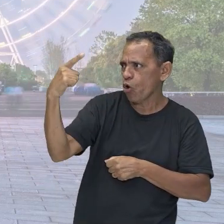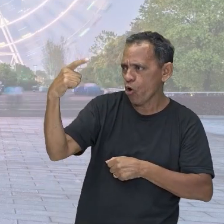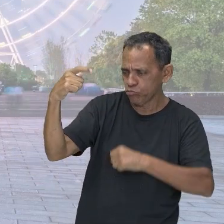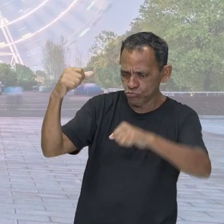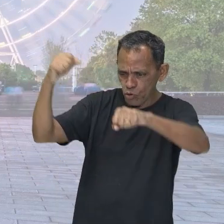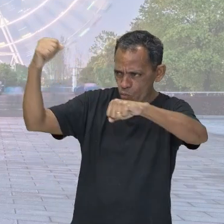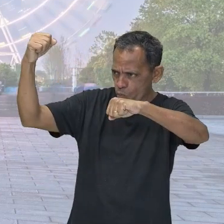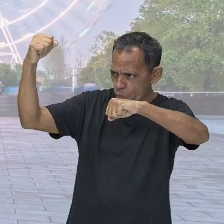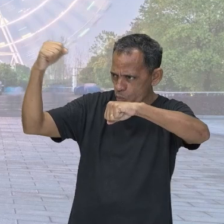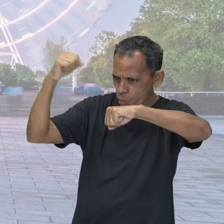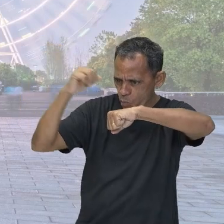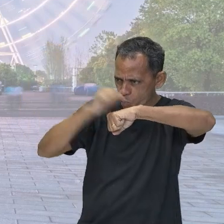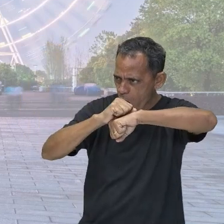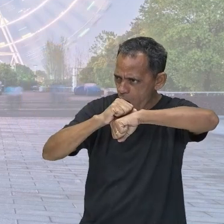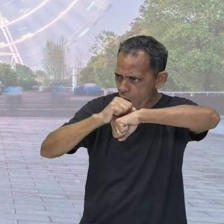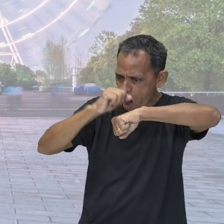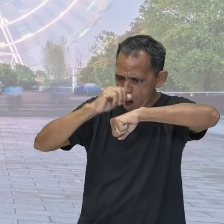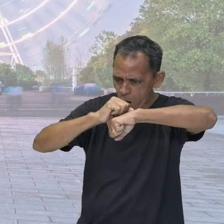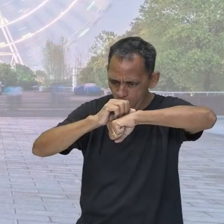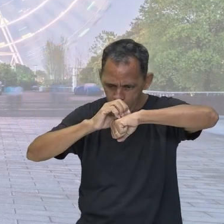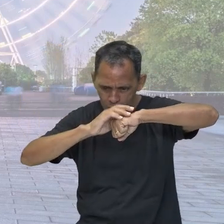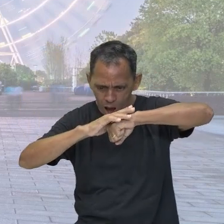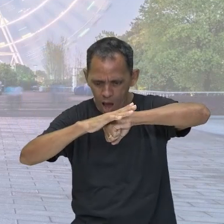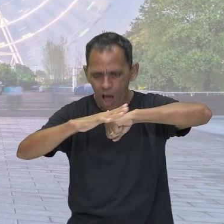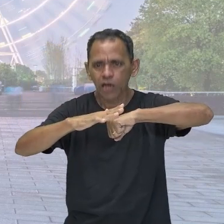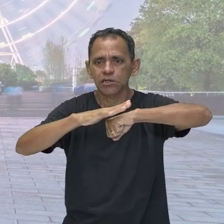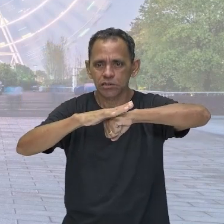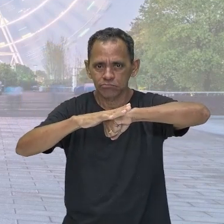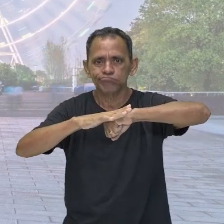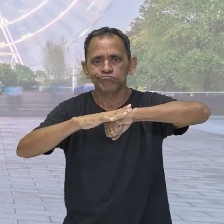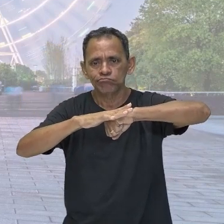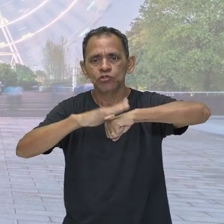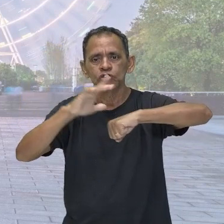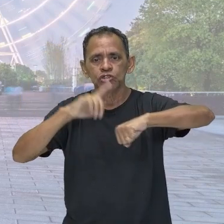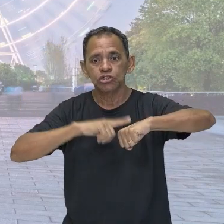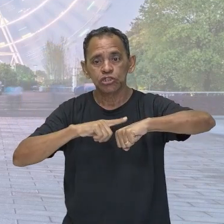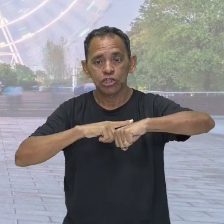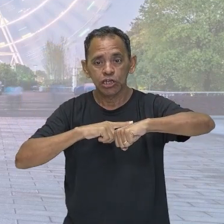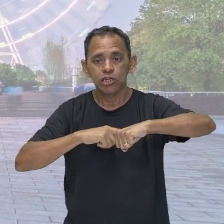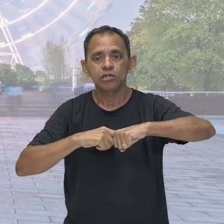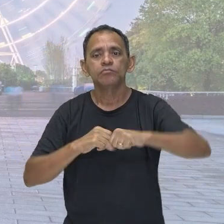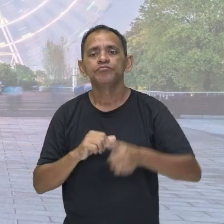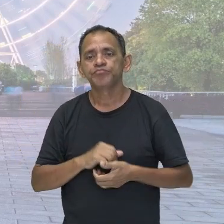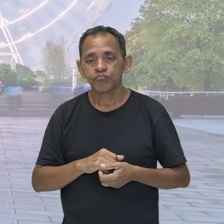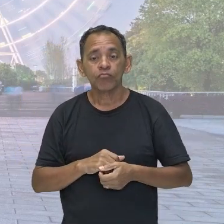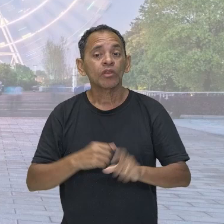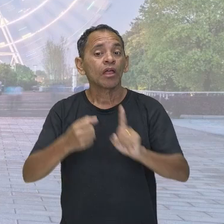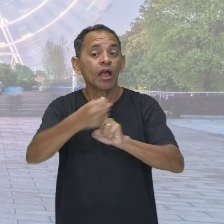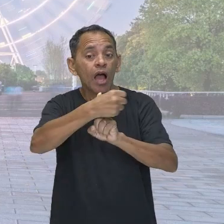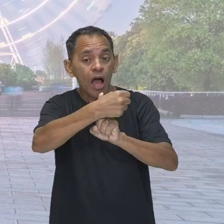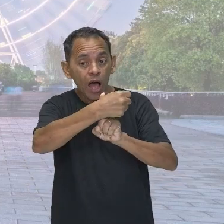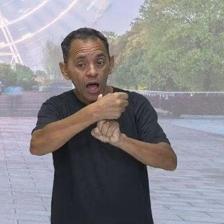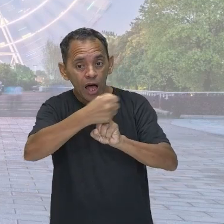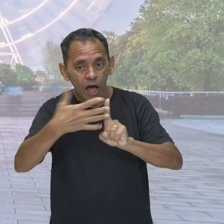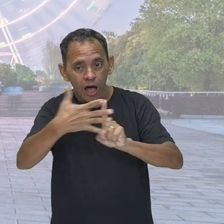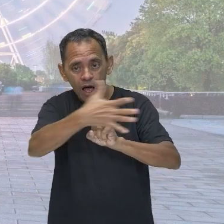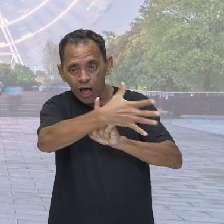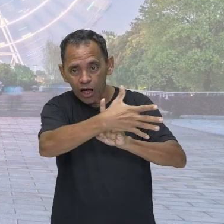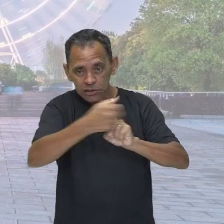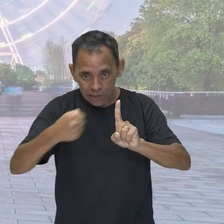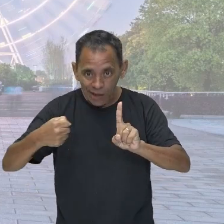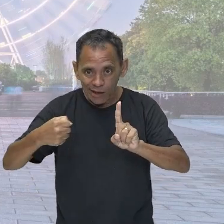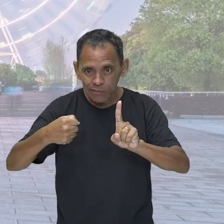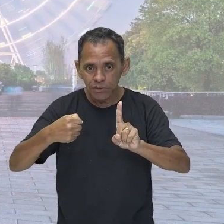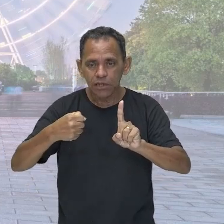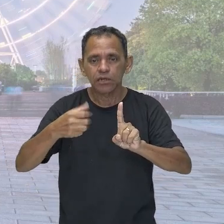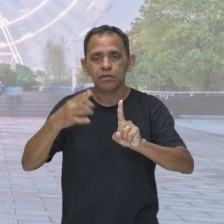que é quando nós conseguimos enxergar, e na energia térmica, que é o fato dela esquentar a gente, tá pessoal? Então, esse é um exemplo,